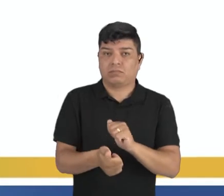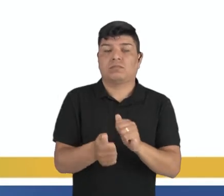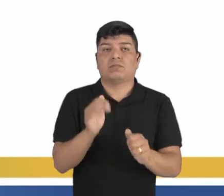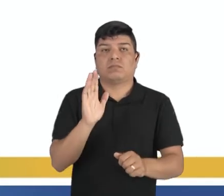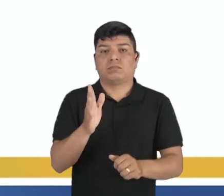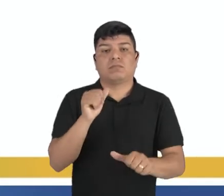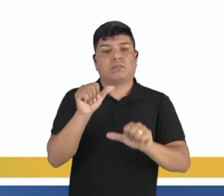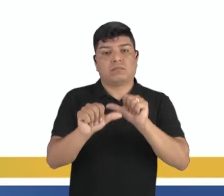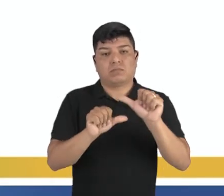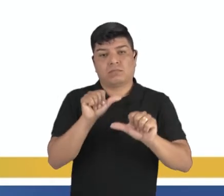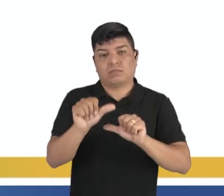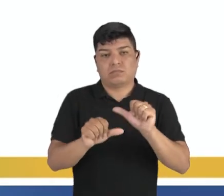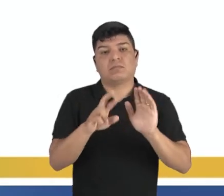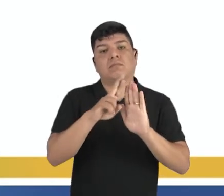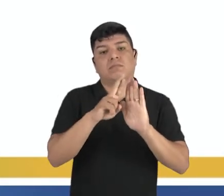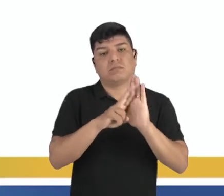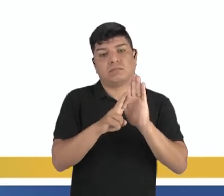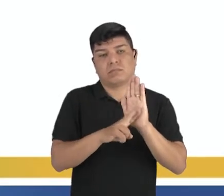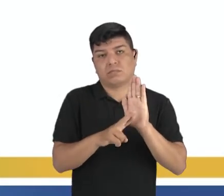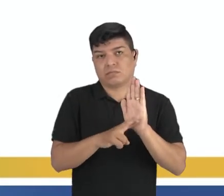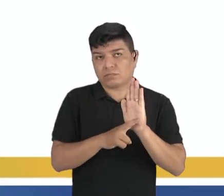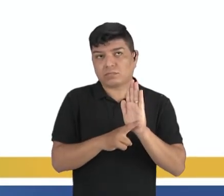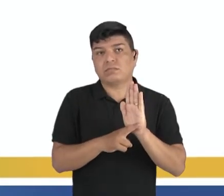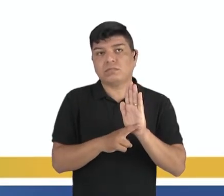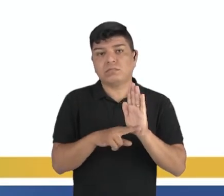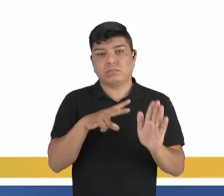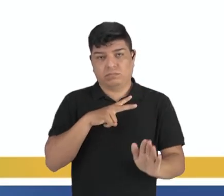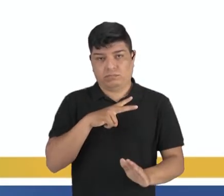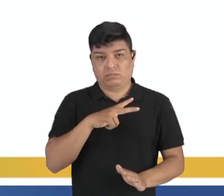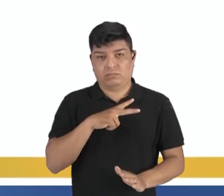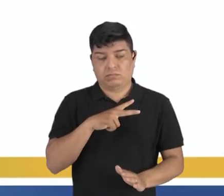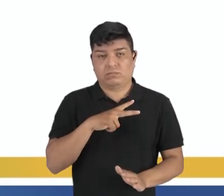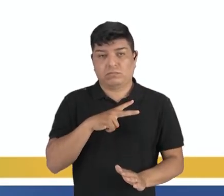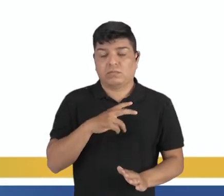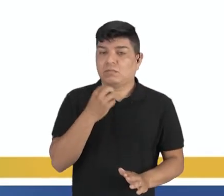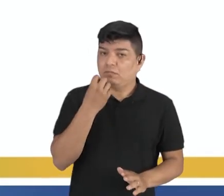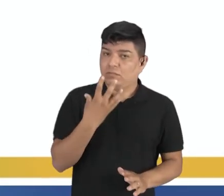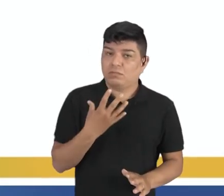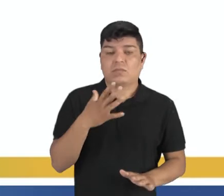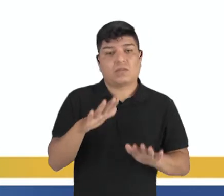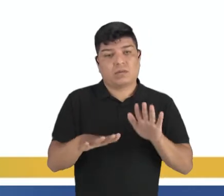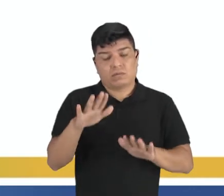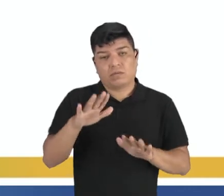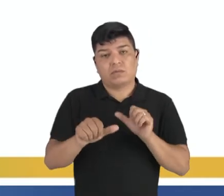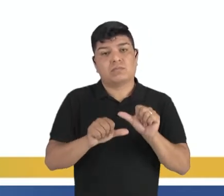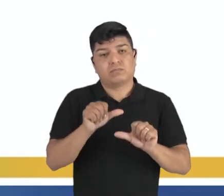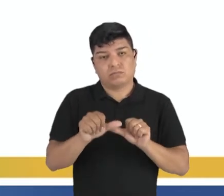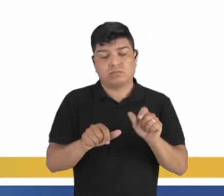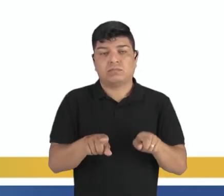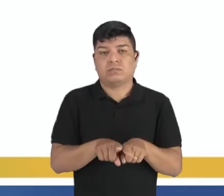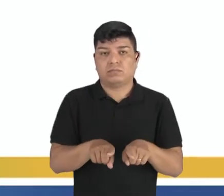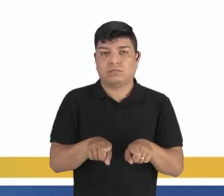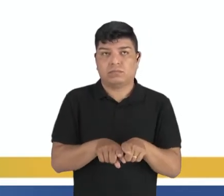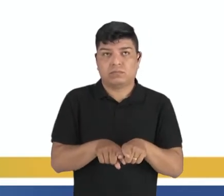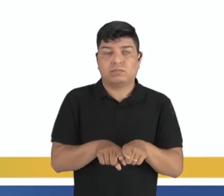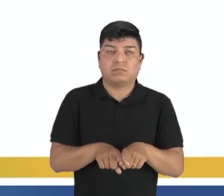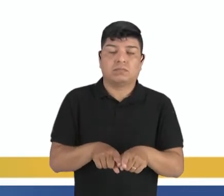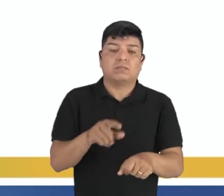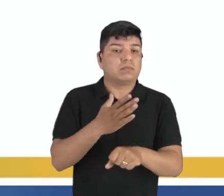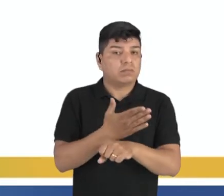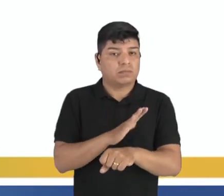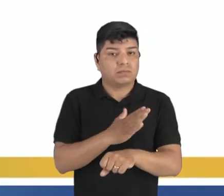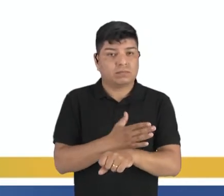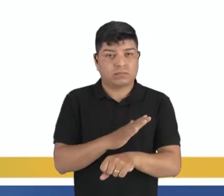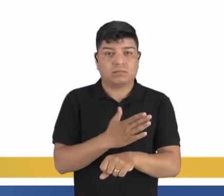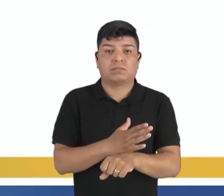mudam a forma de praticar, eles têm essas peculiaridades, os benefícios também variam de um para o outro. Essas práticas